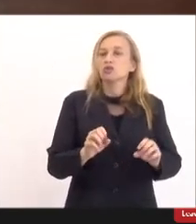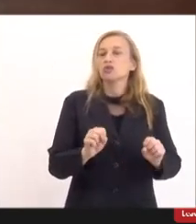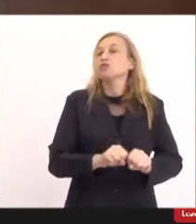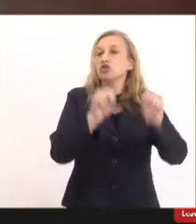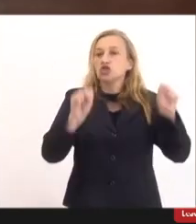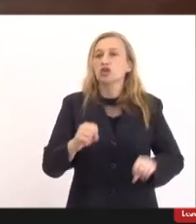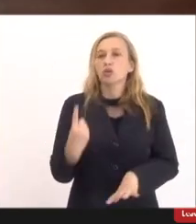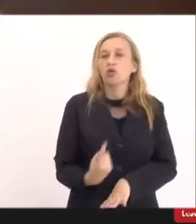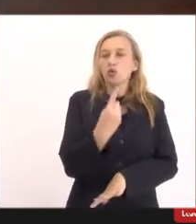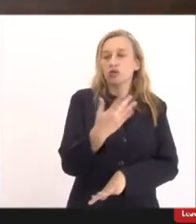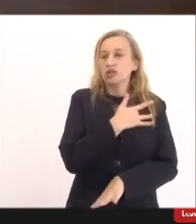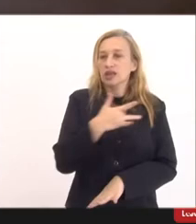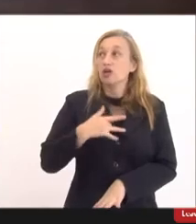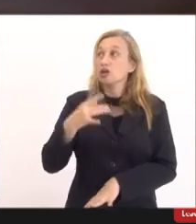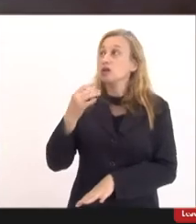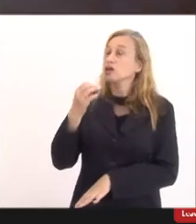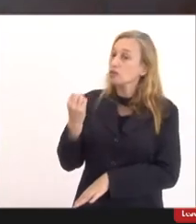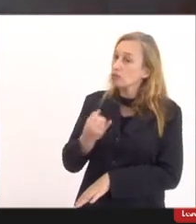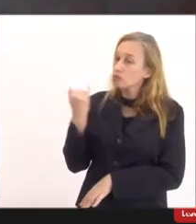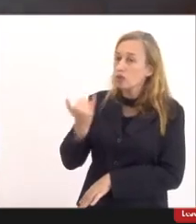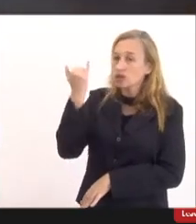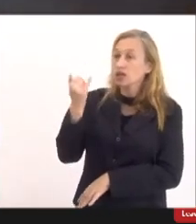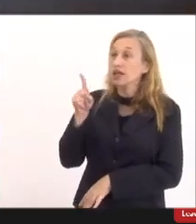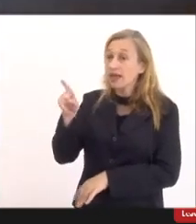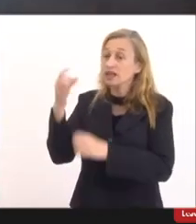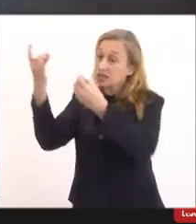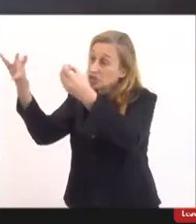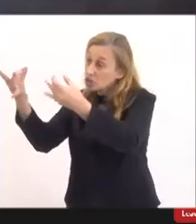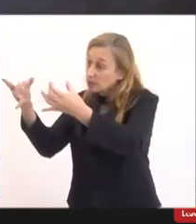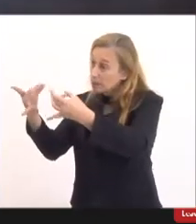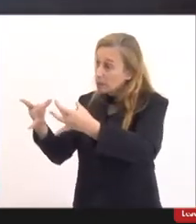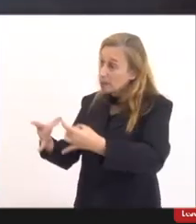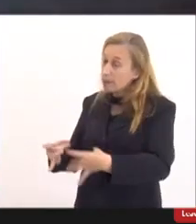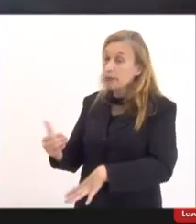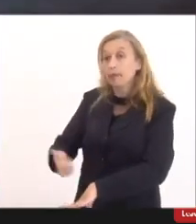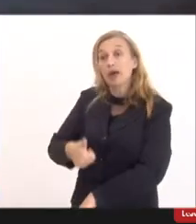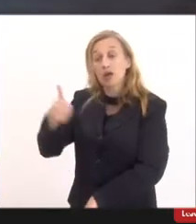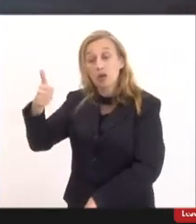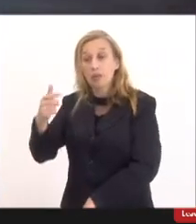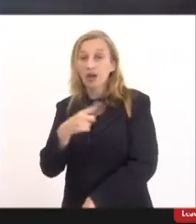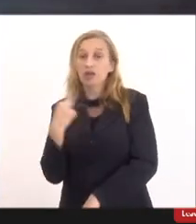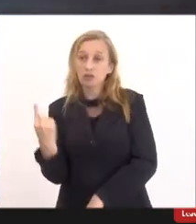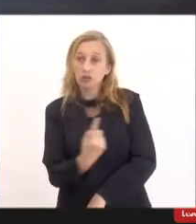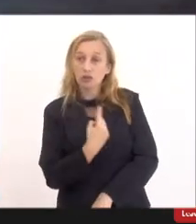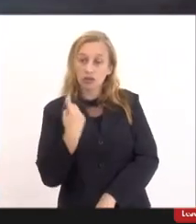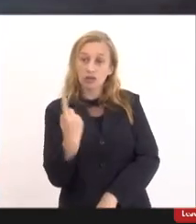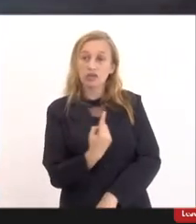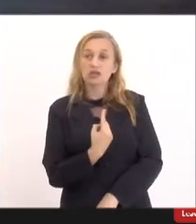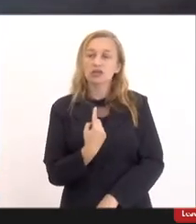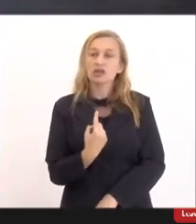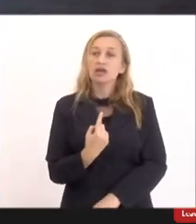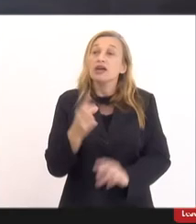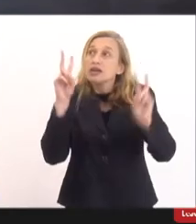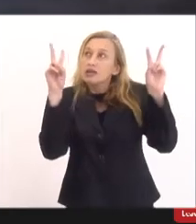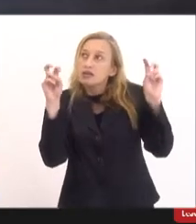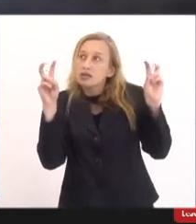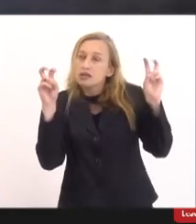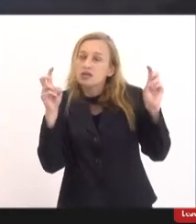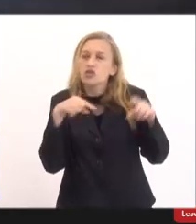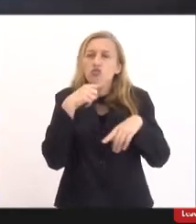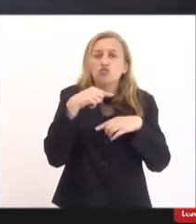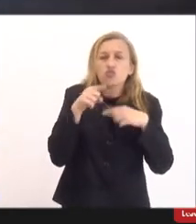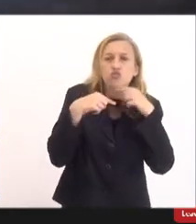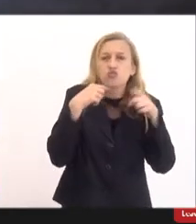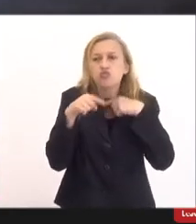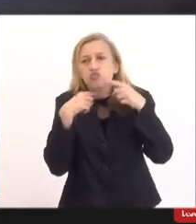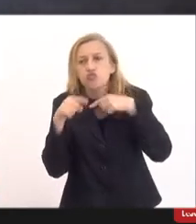engrandecedor porque eles sim vão poder esclarecer para nós aqui essas dúvidas